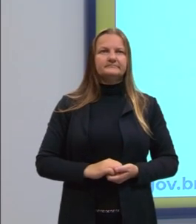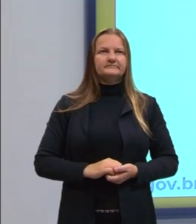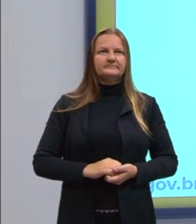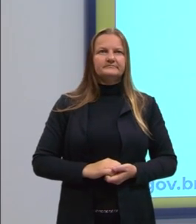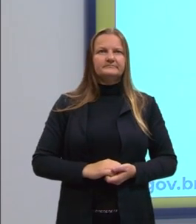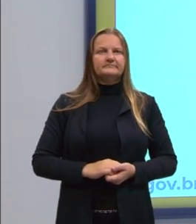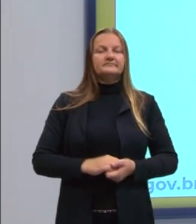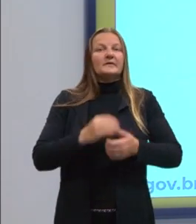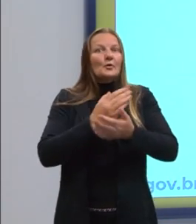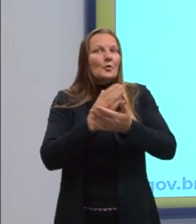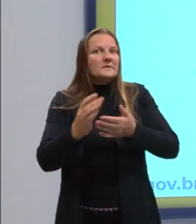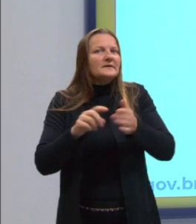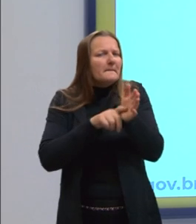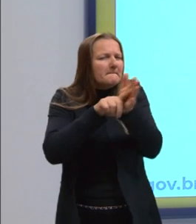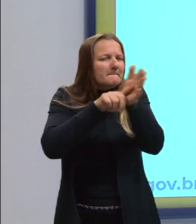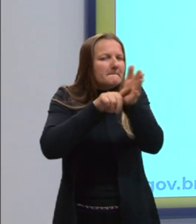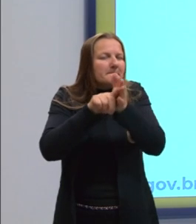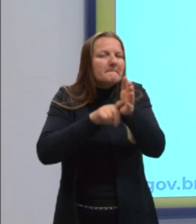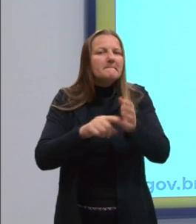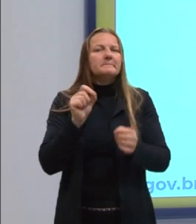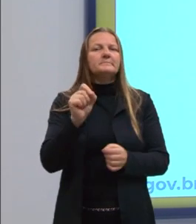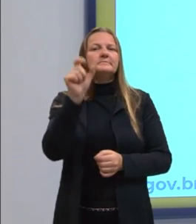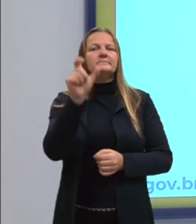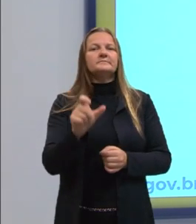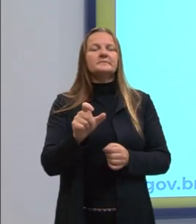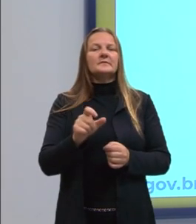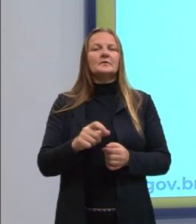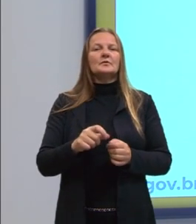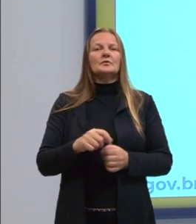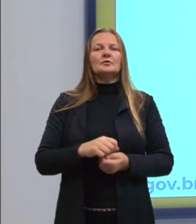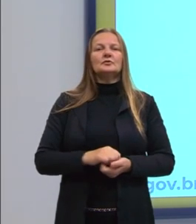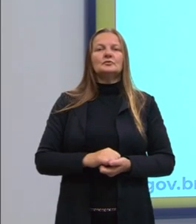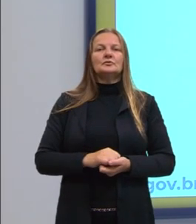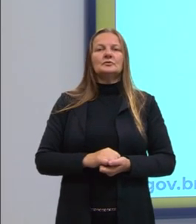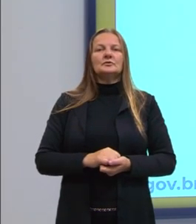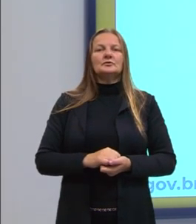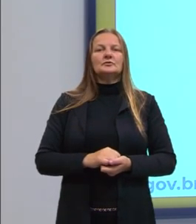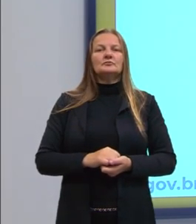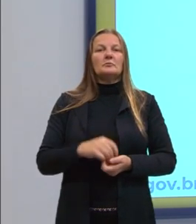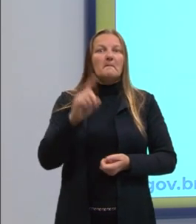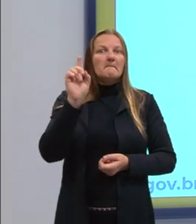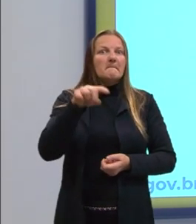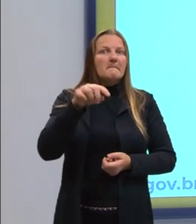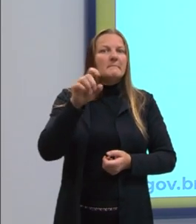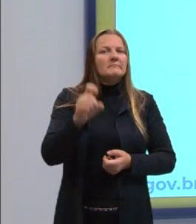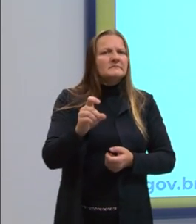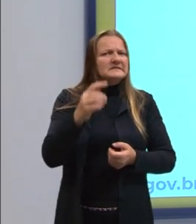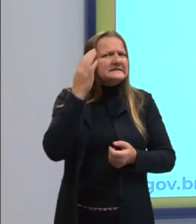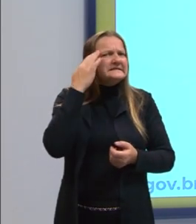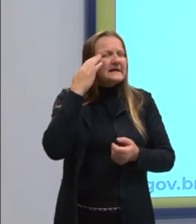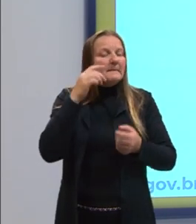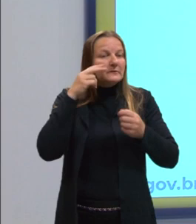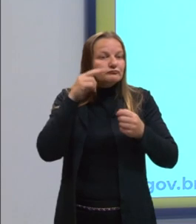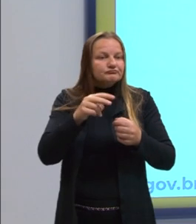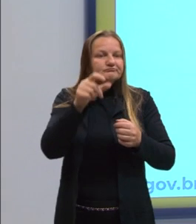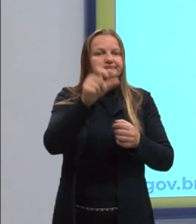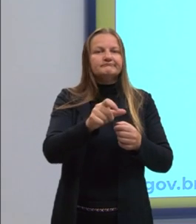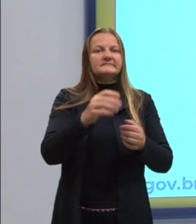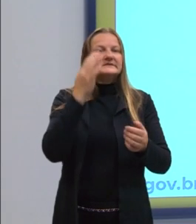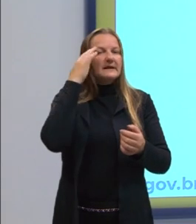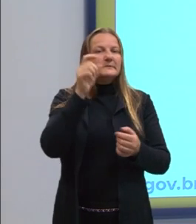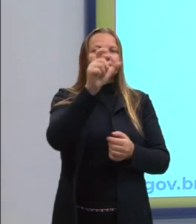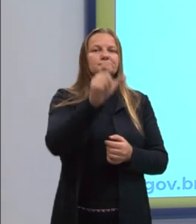Vamos começar nossa análise pensando nos nossos sujeitos determinados, que são aqueles que a gente pode identificar.